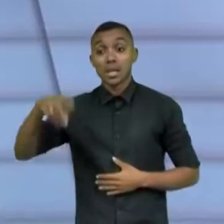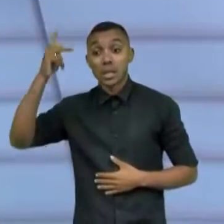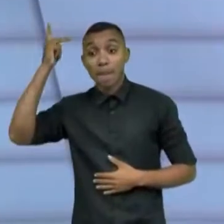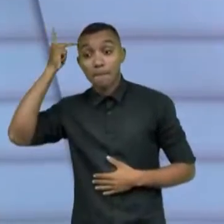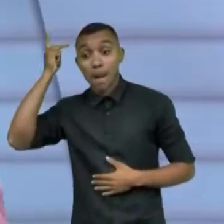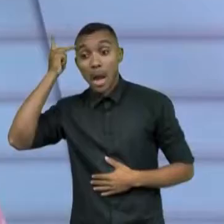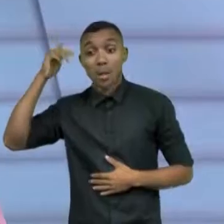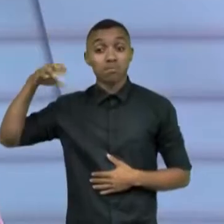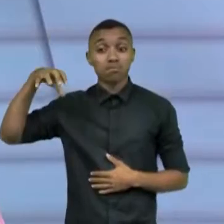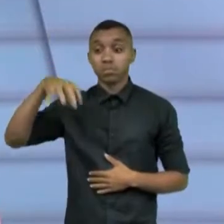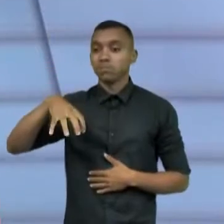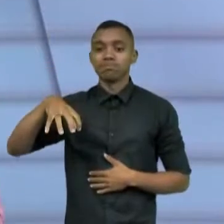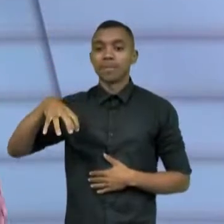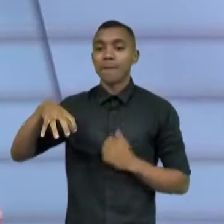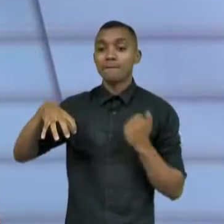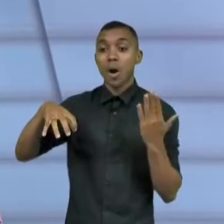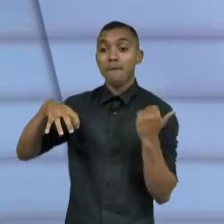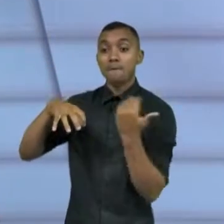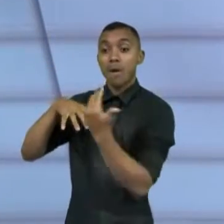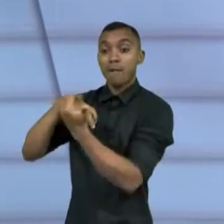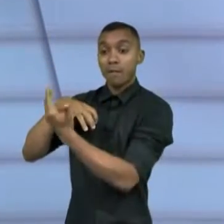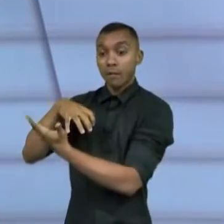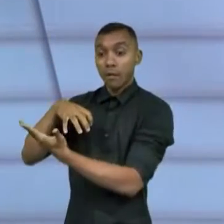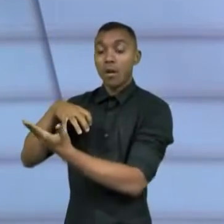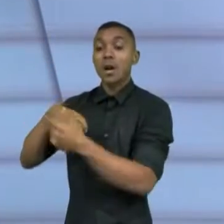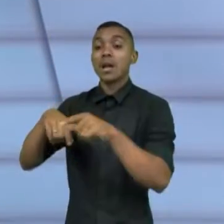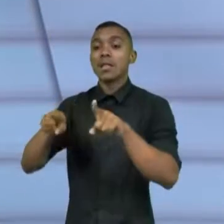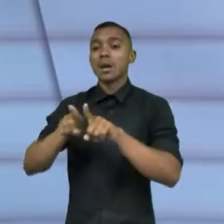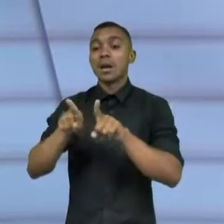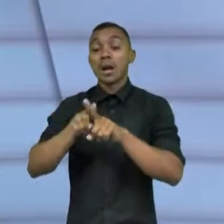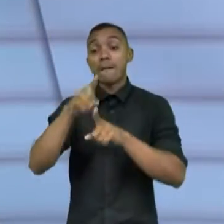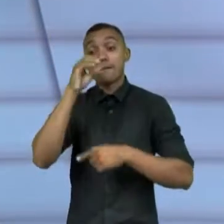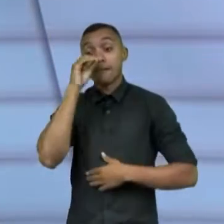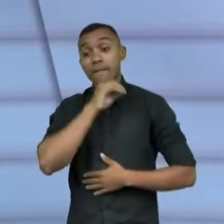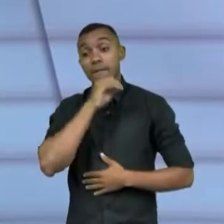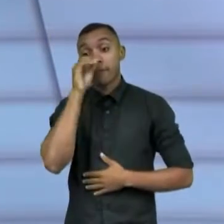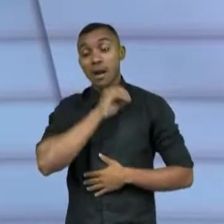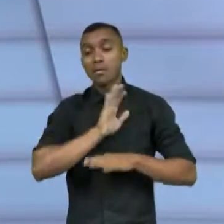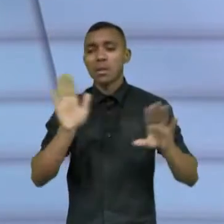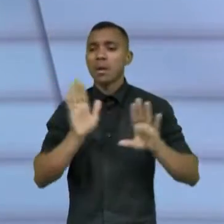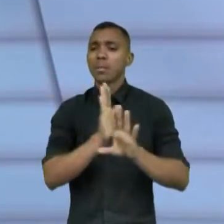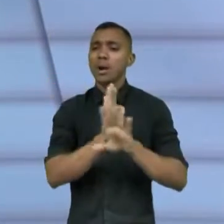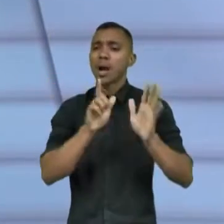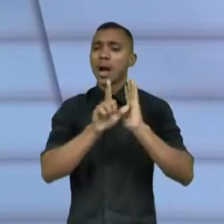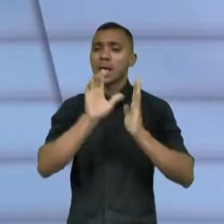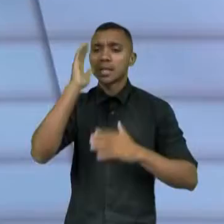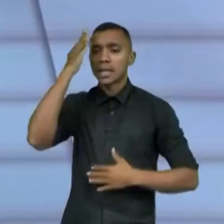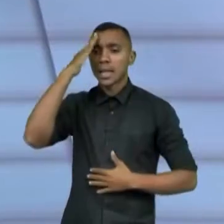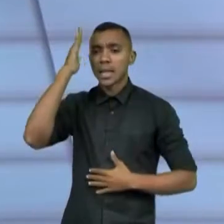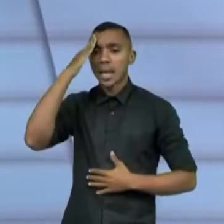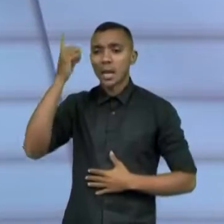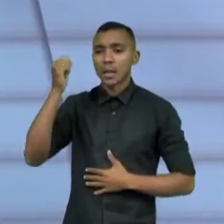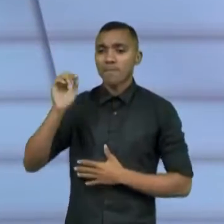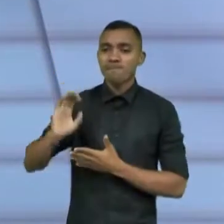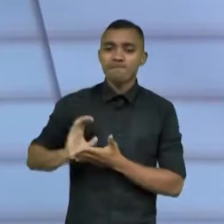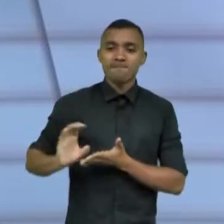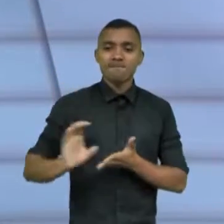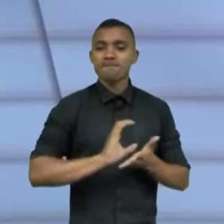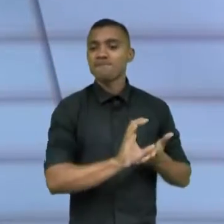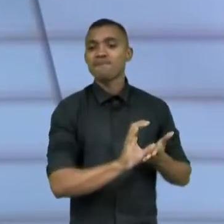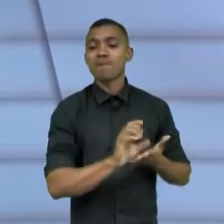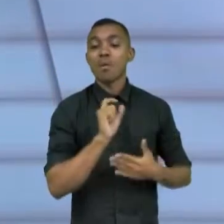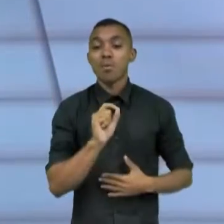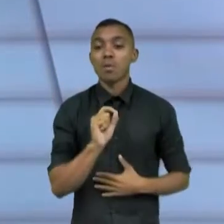tudo se concentra. Mas que também não fossem frágeis demais, onde a gente entendesse que o investimento não faria tanta